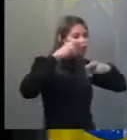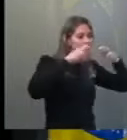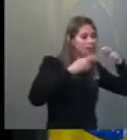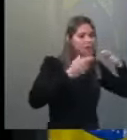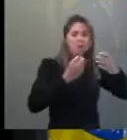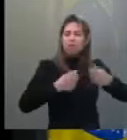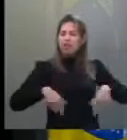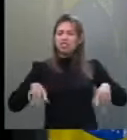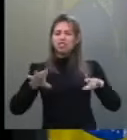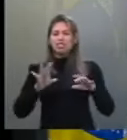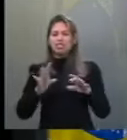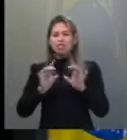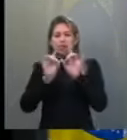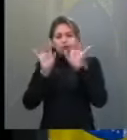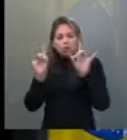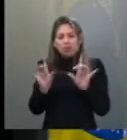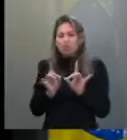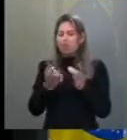especialista.